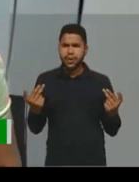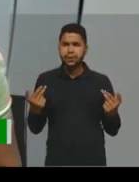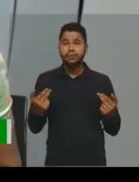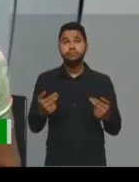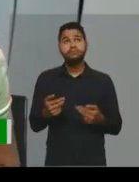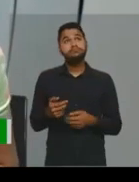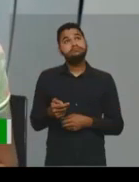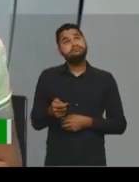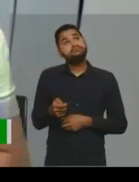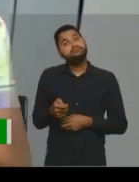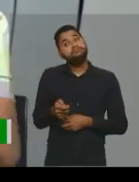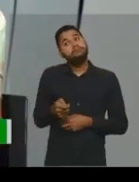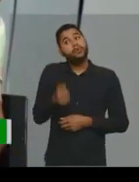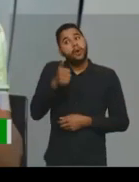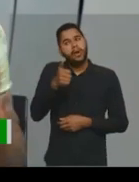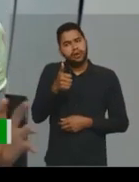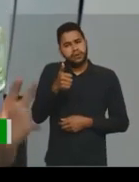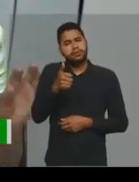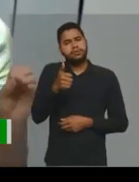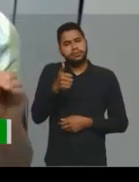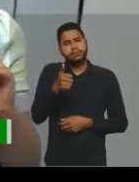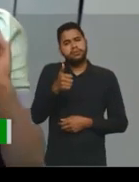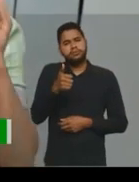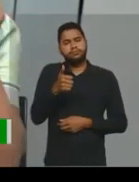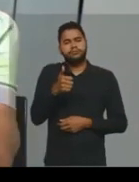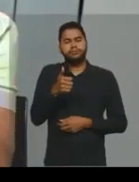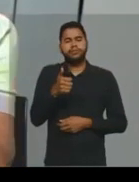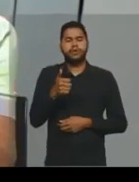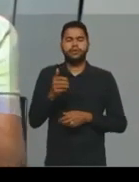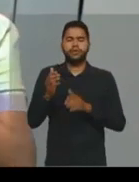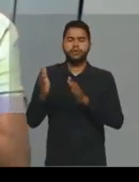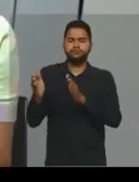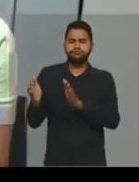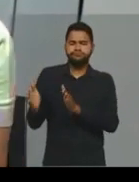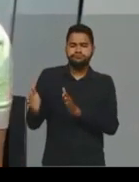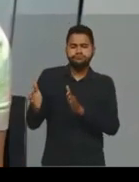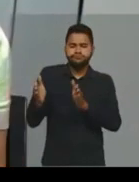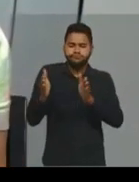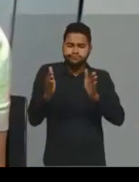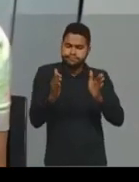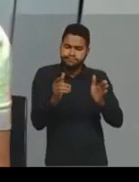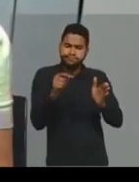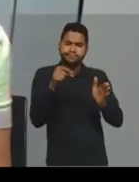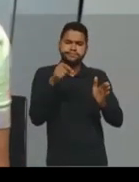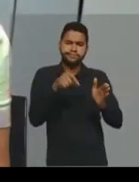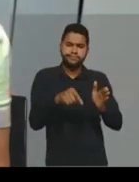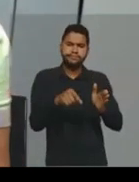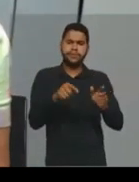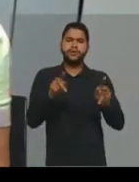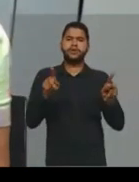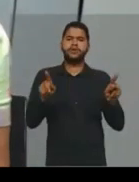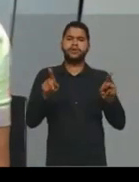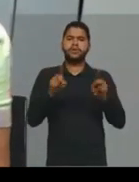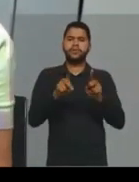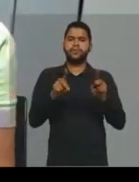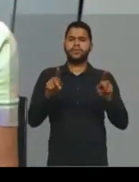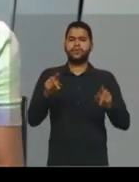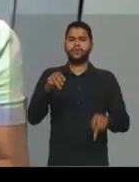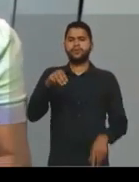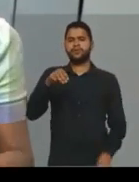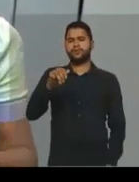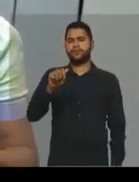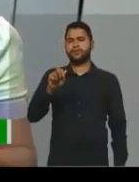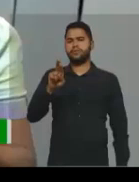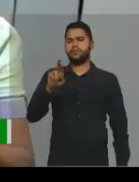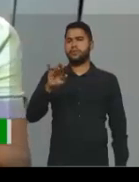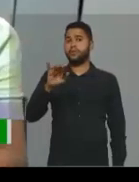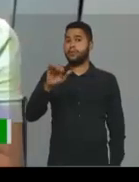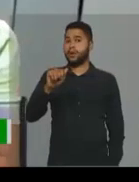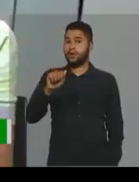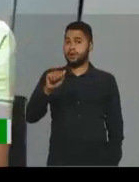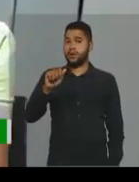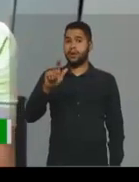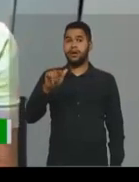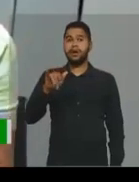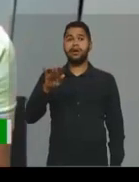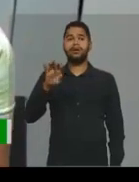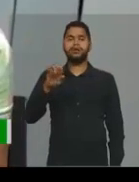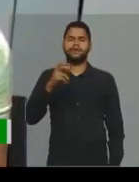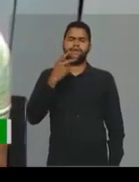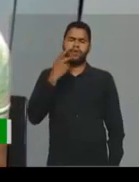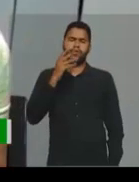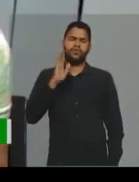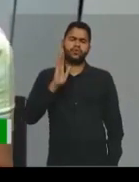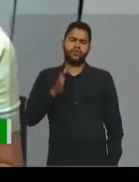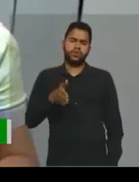Quase, né? Quase. Então, vamos voltar aqui, é, a professora Maria Alice falou muito já da